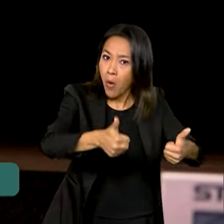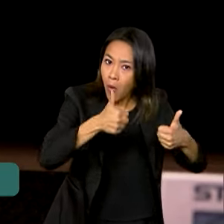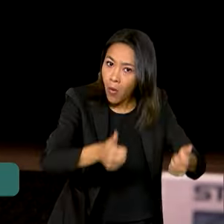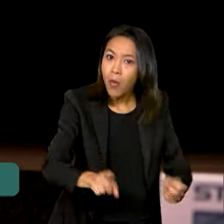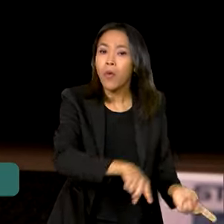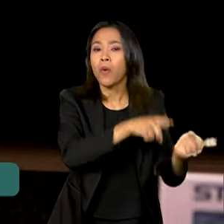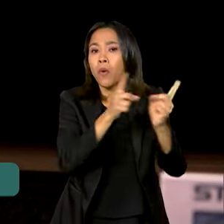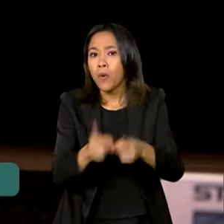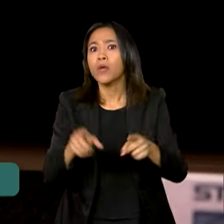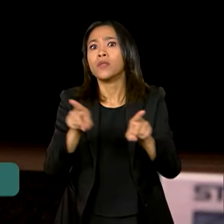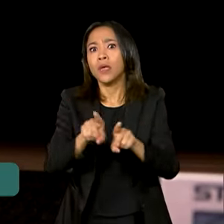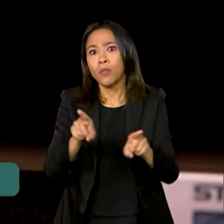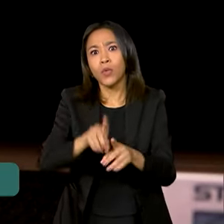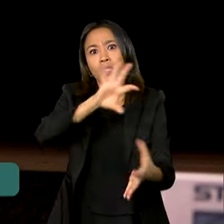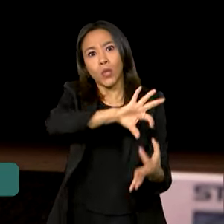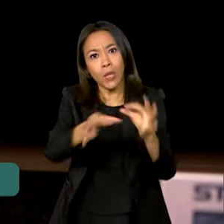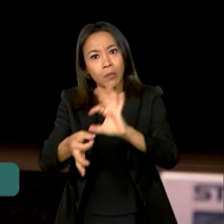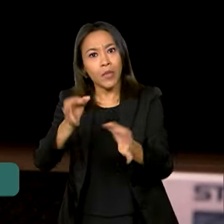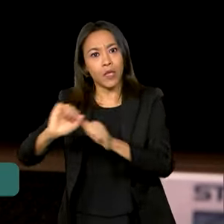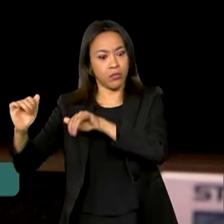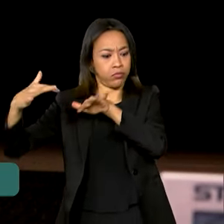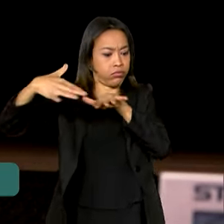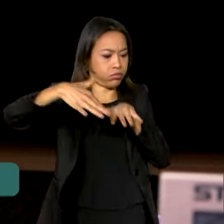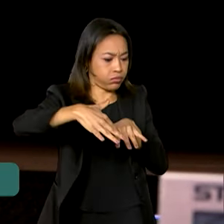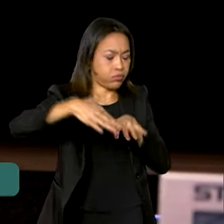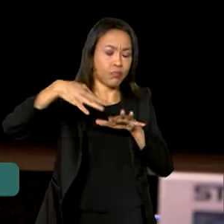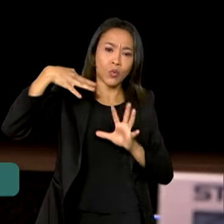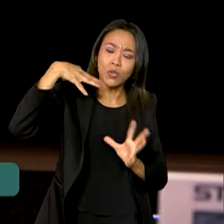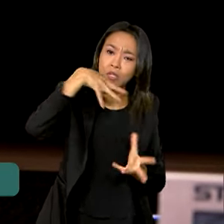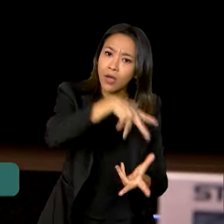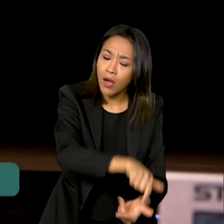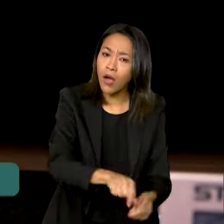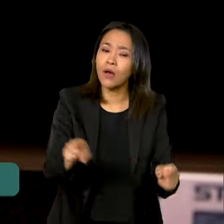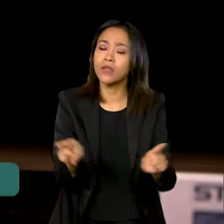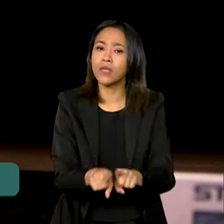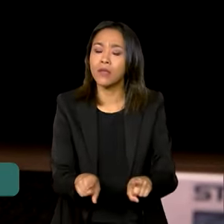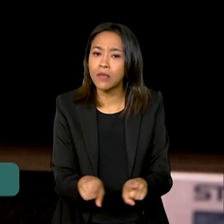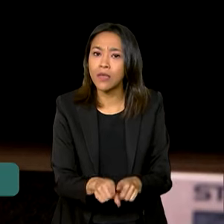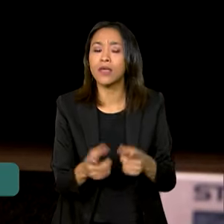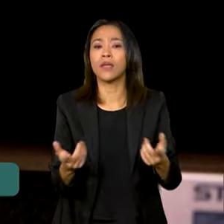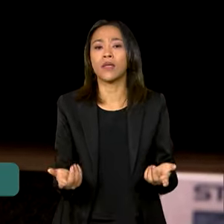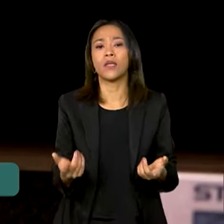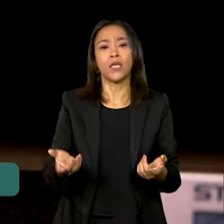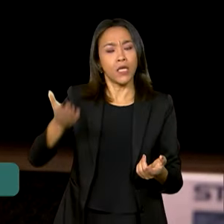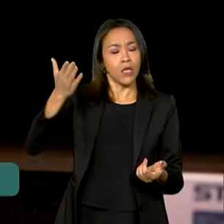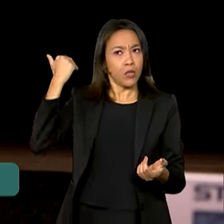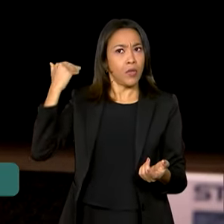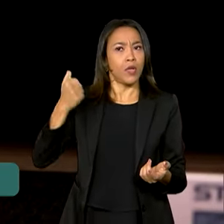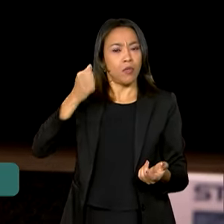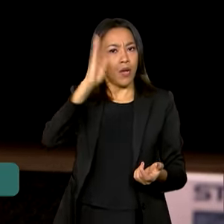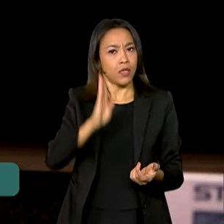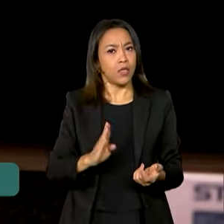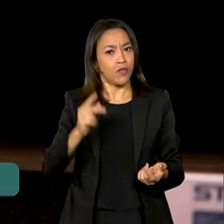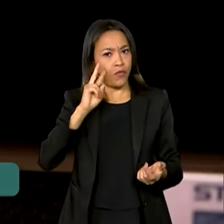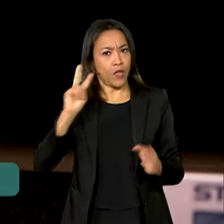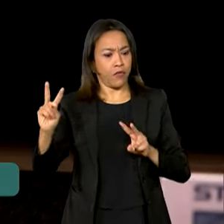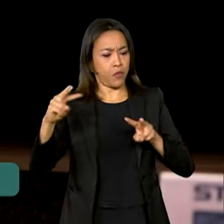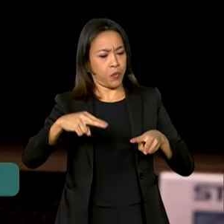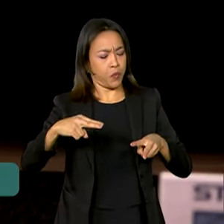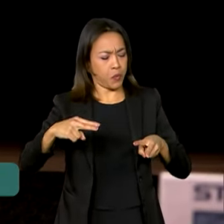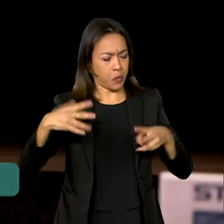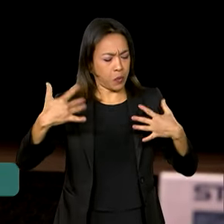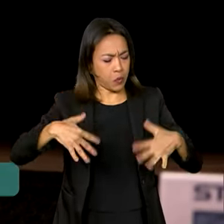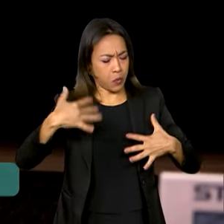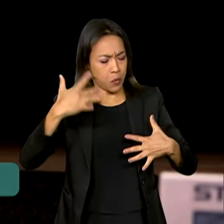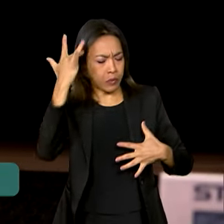as Olimpíadas reconhecidas mundialmente. Inclusive, além do Brasil ter feito Olimpíadas que foram reconhecidas pela sua beleza e a